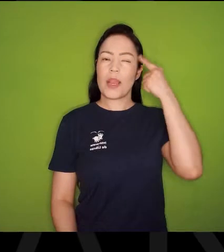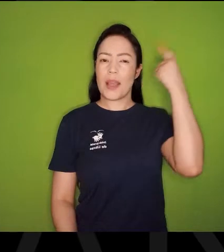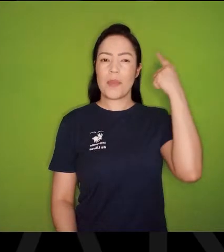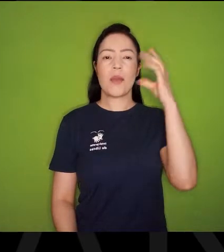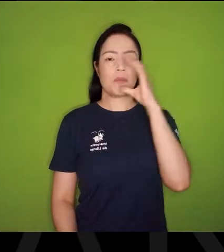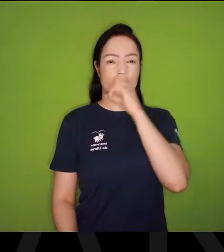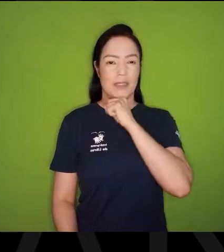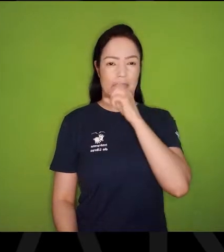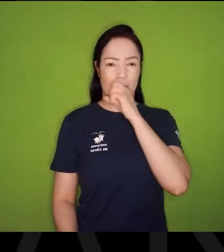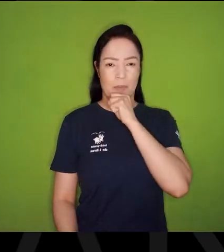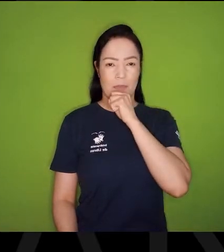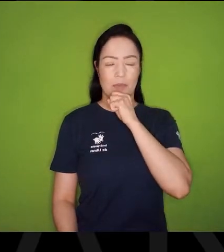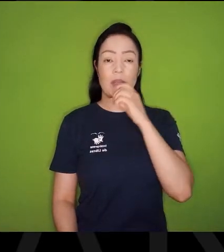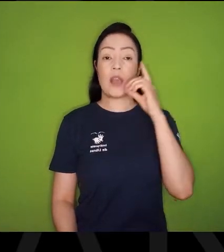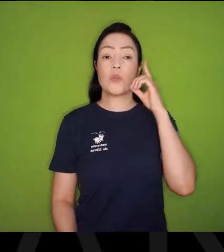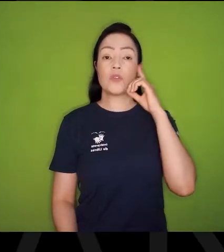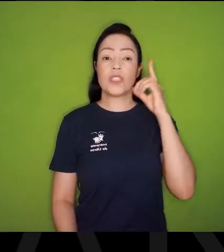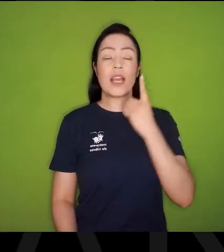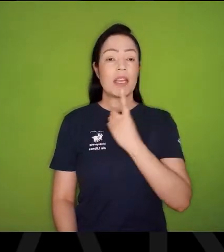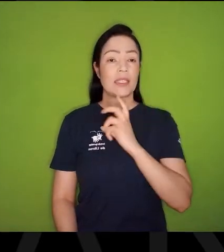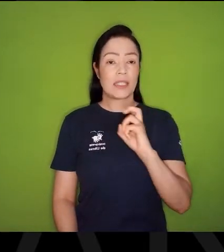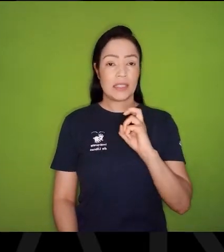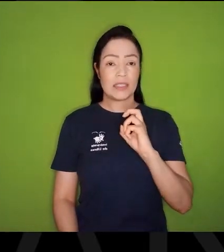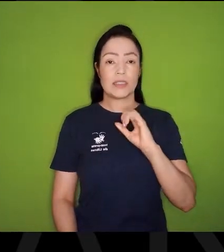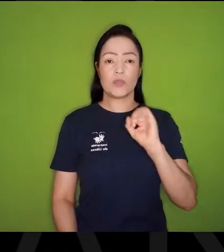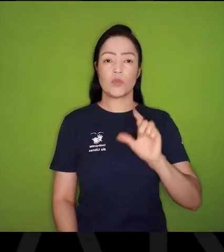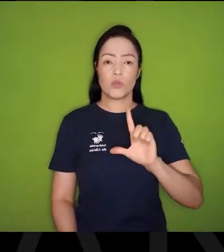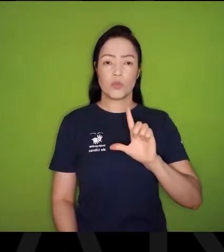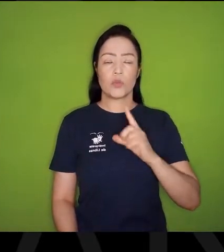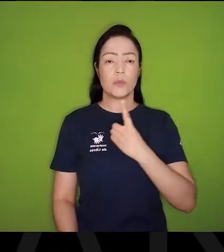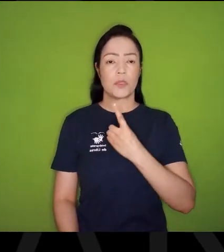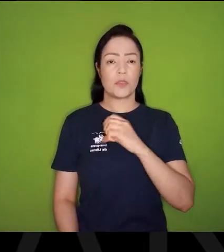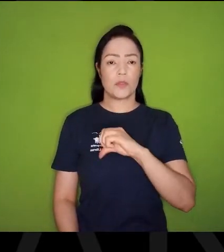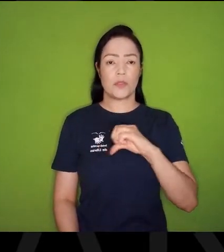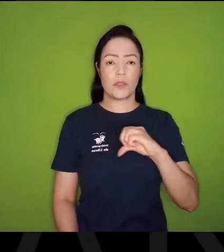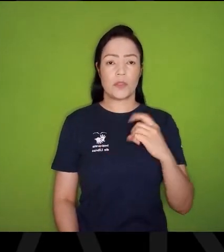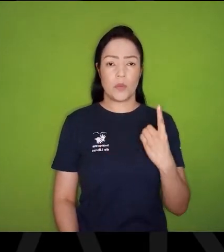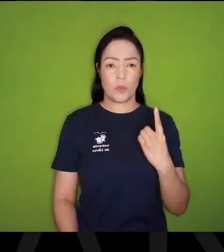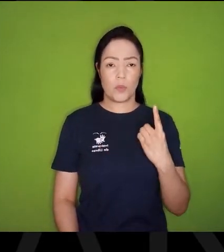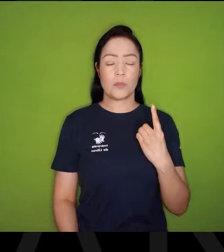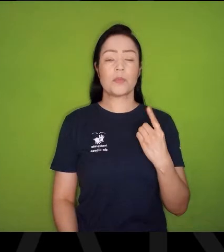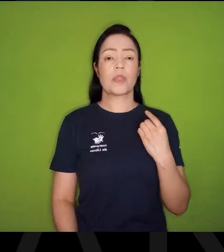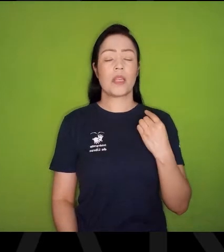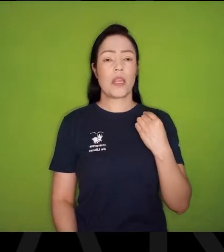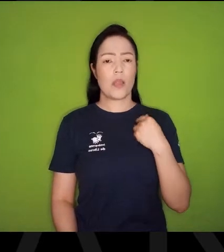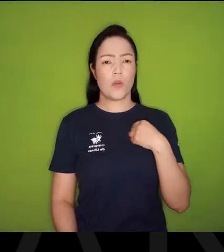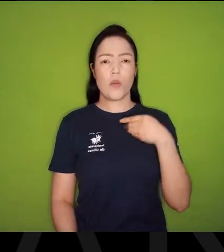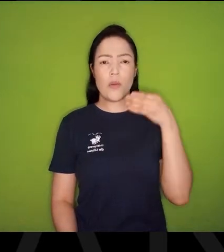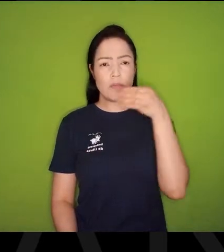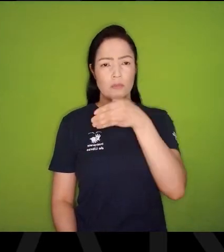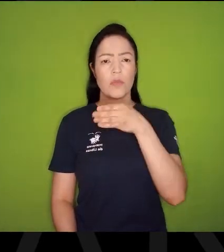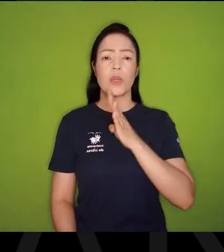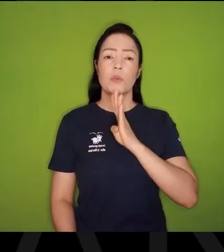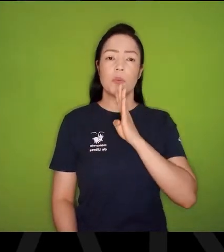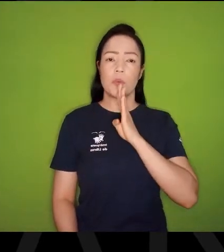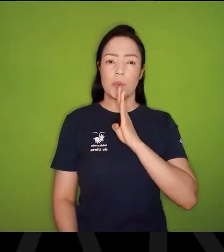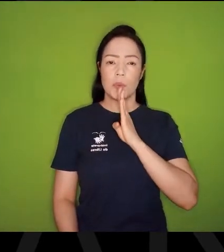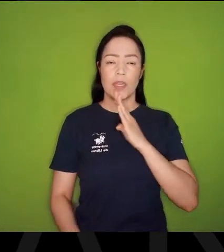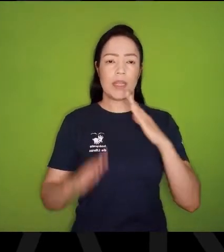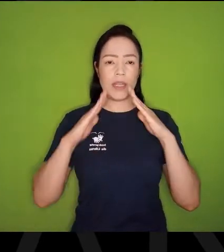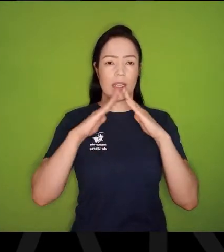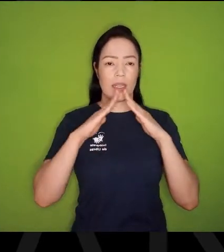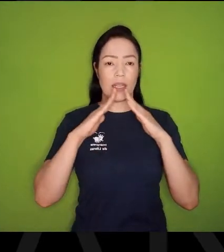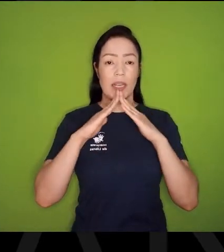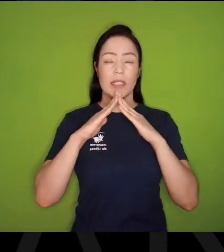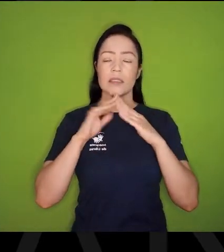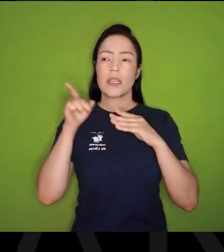No dia 15 de julho de 1991, eu fui conhecer a casa onde viveu